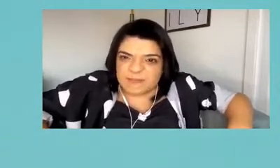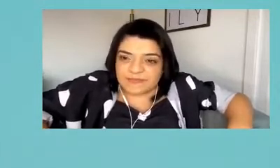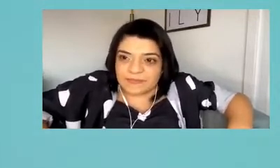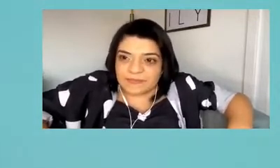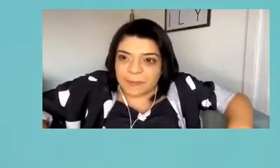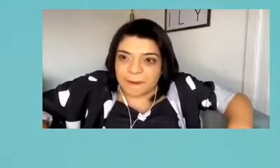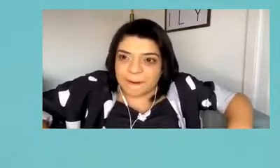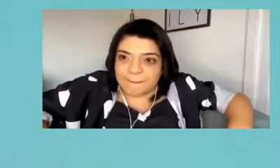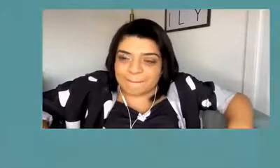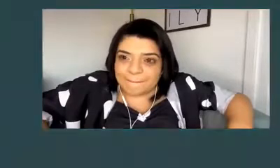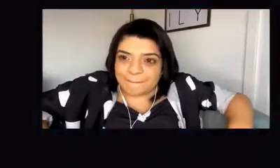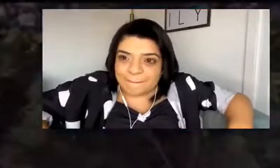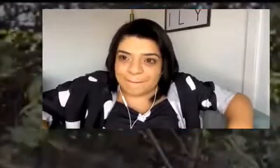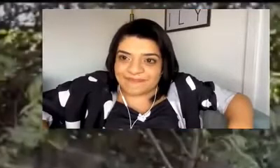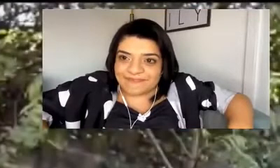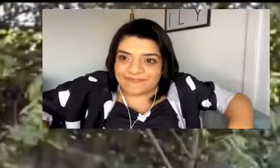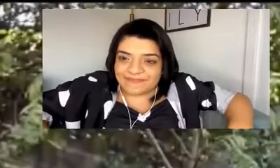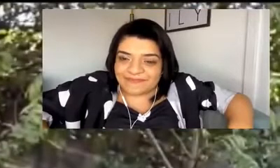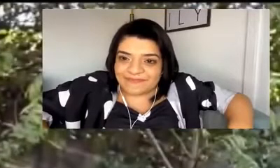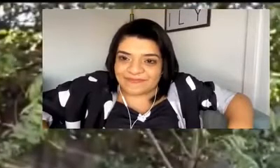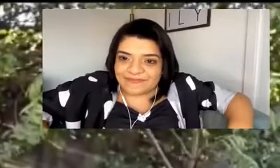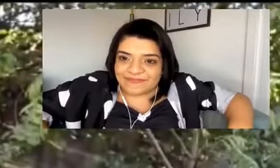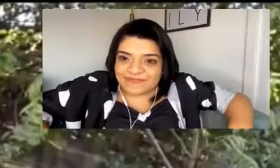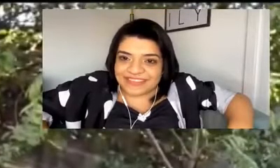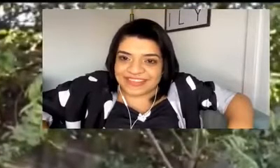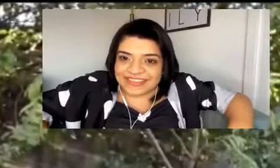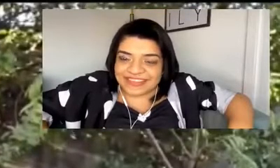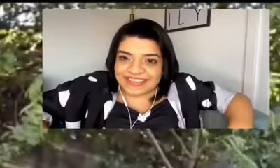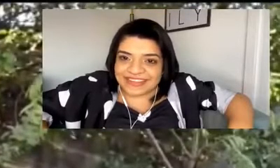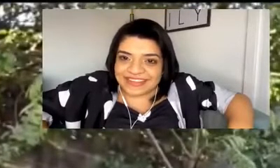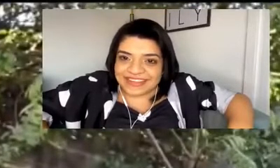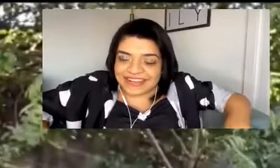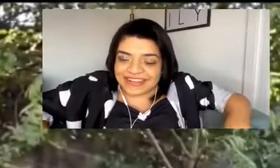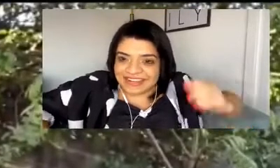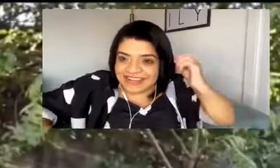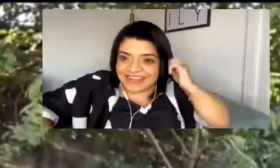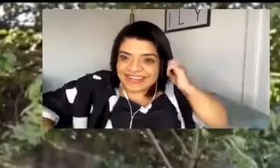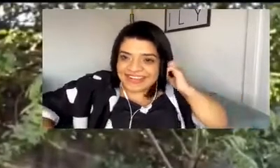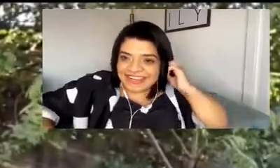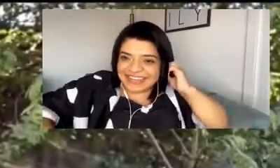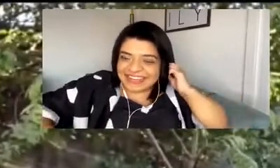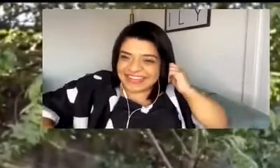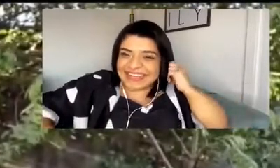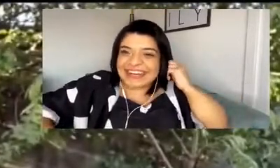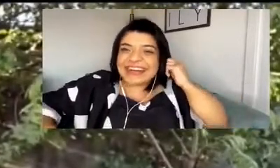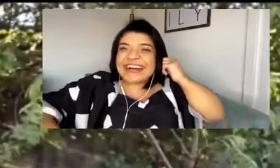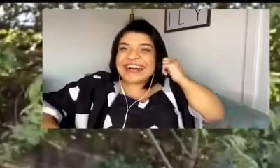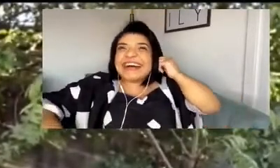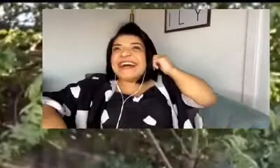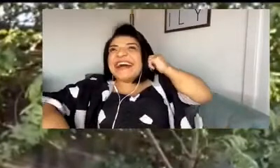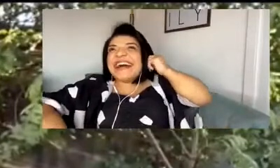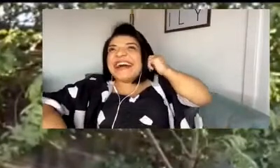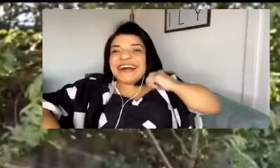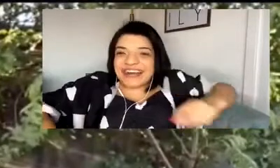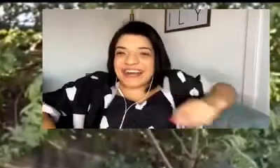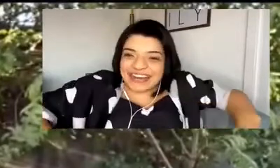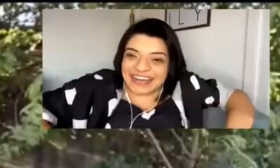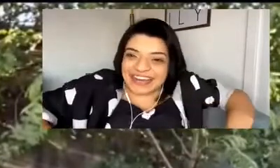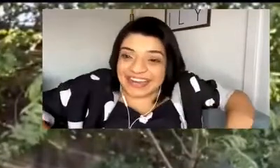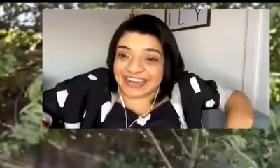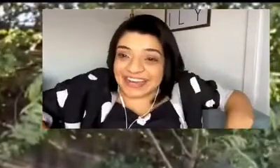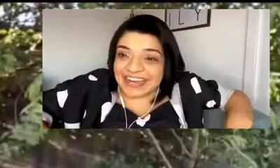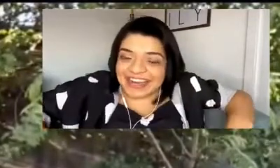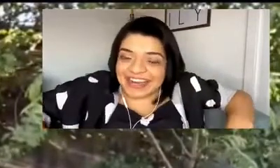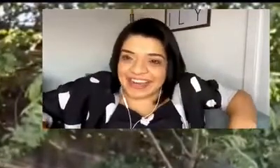das graças que ela fazia. Oi, Lohane. Que vídeo que é esse, Lohane? Brincadeira,